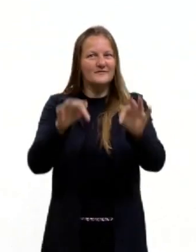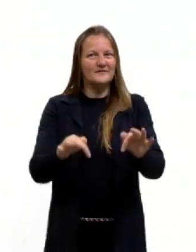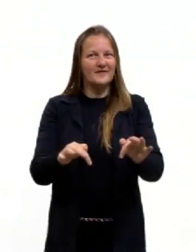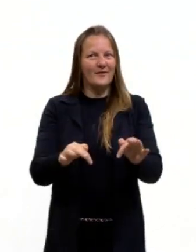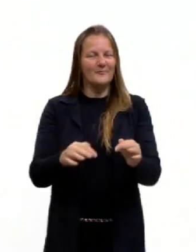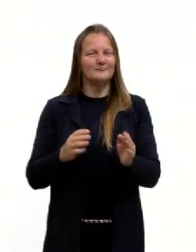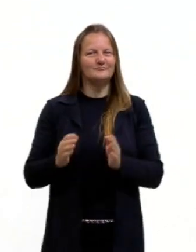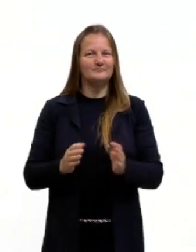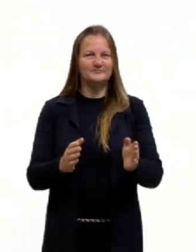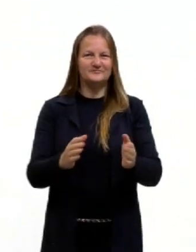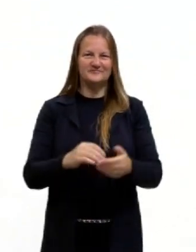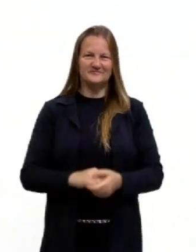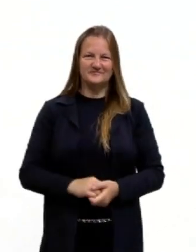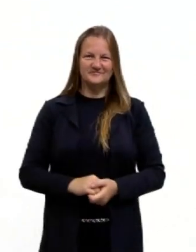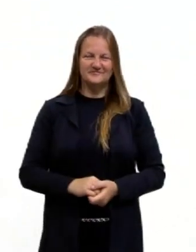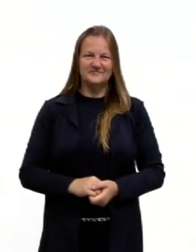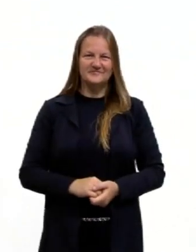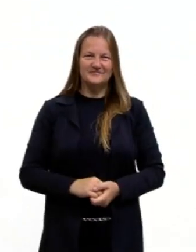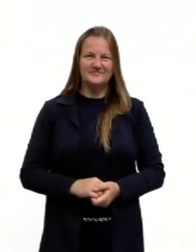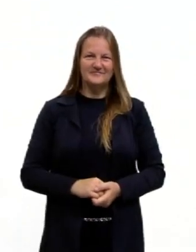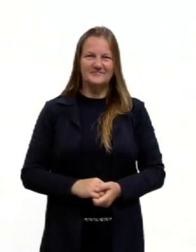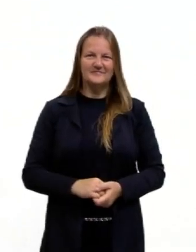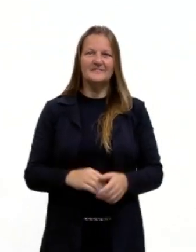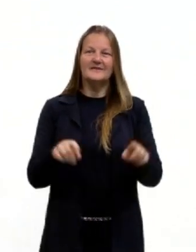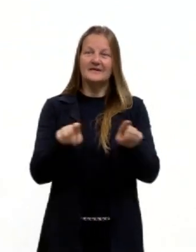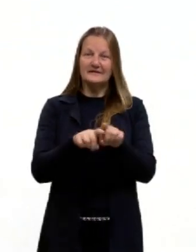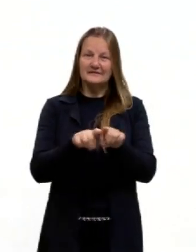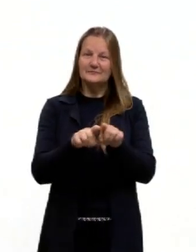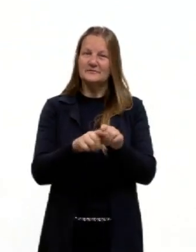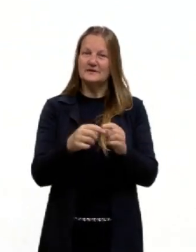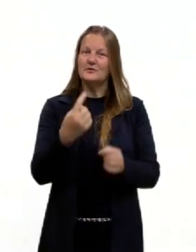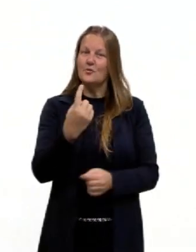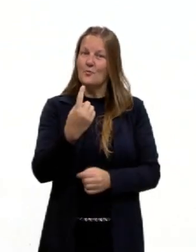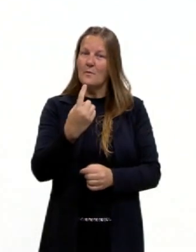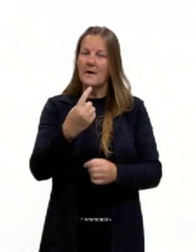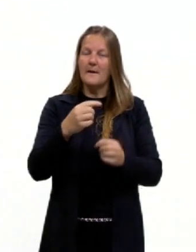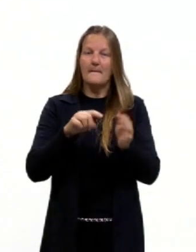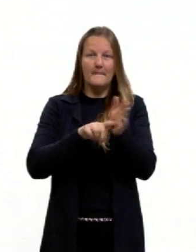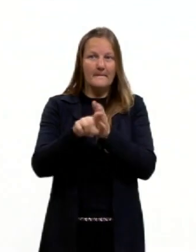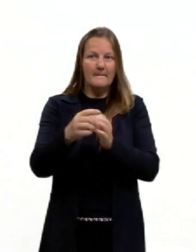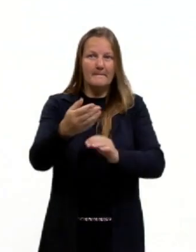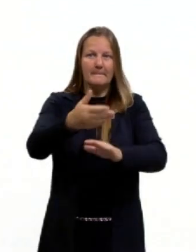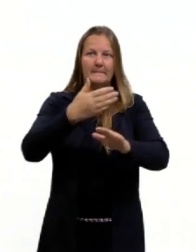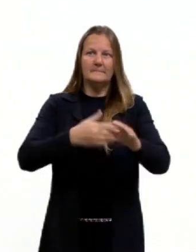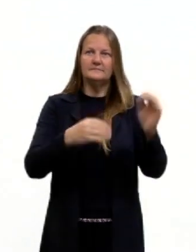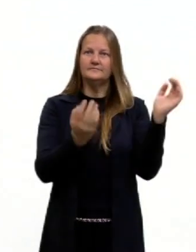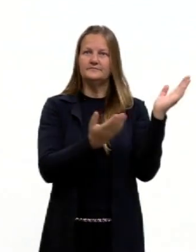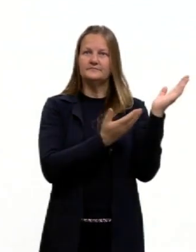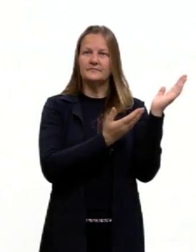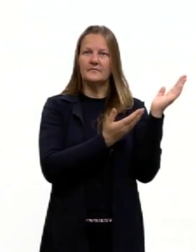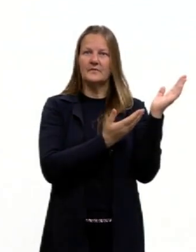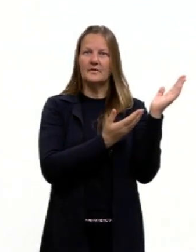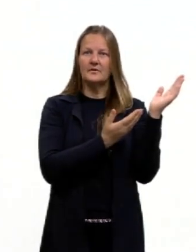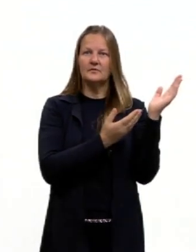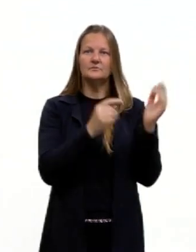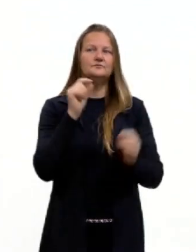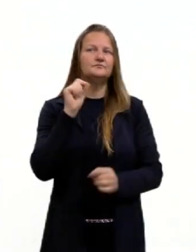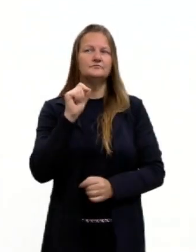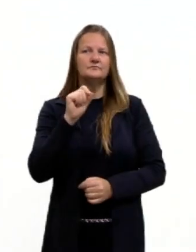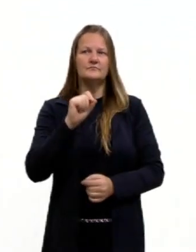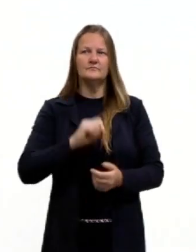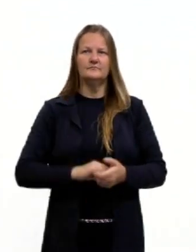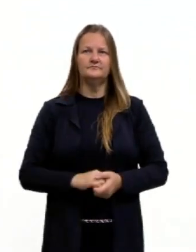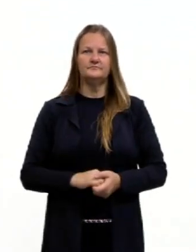ver uma questãozinha que ficou ali da aula passada. Olha lá, o que que ficou da aula passada, tá?